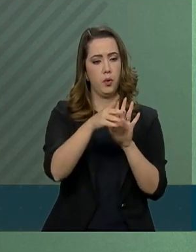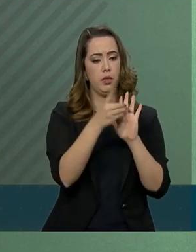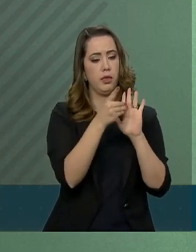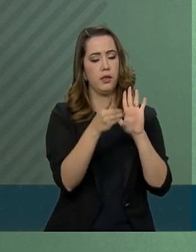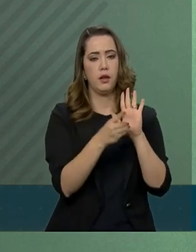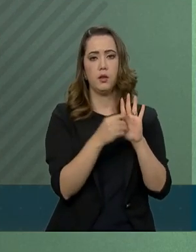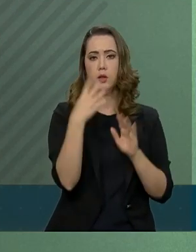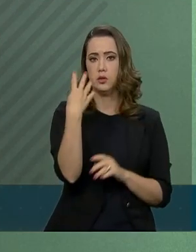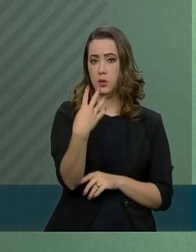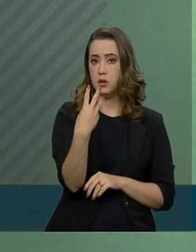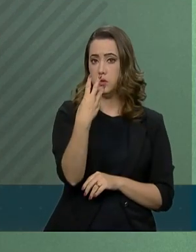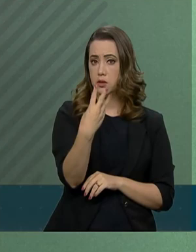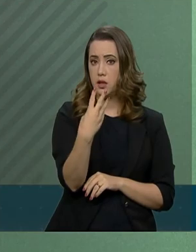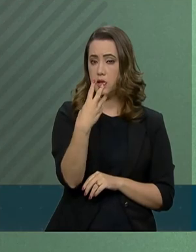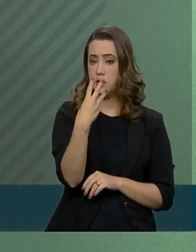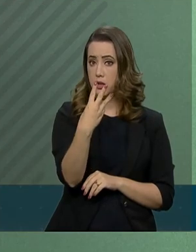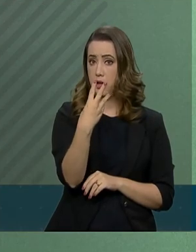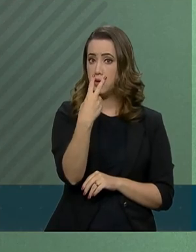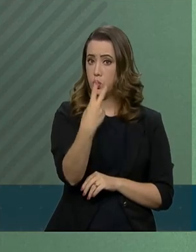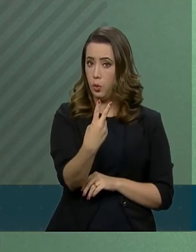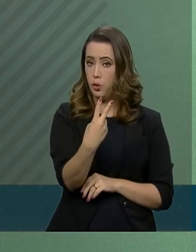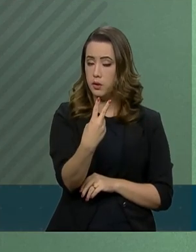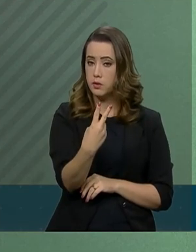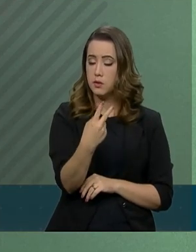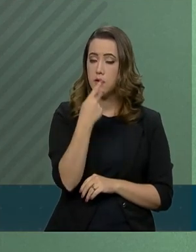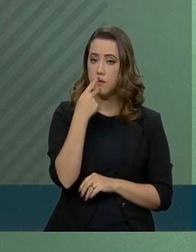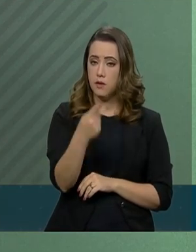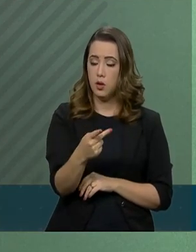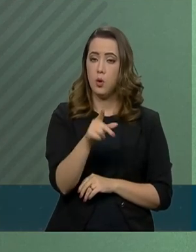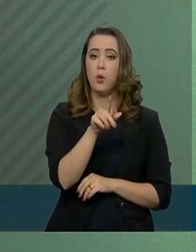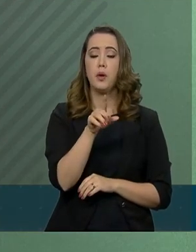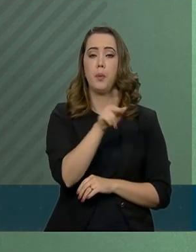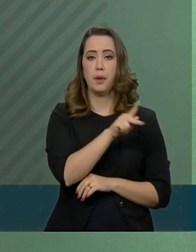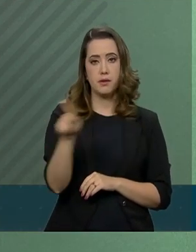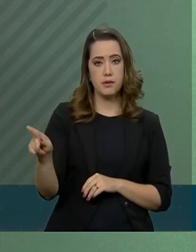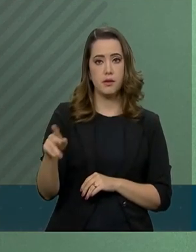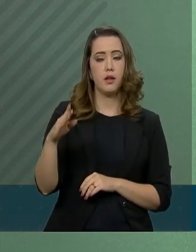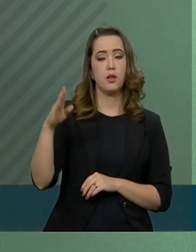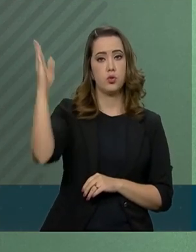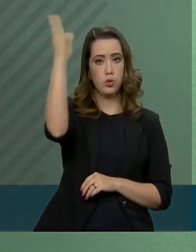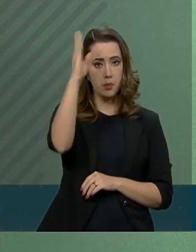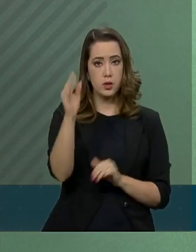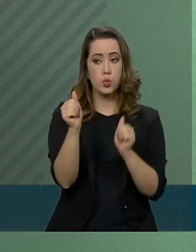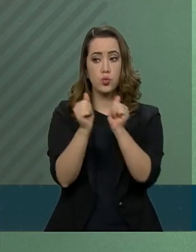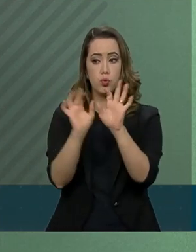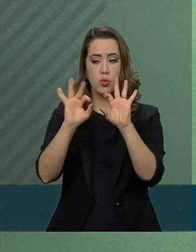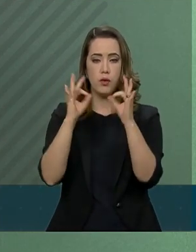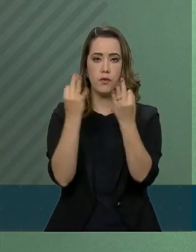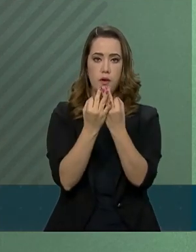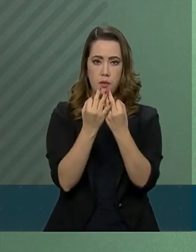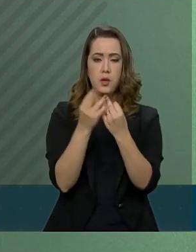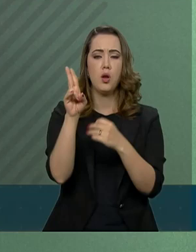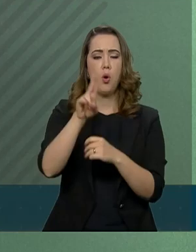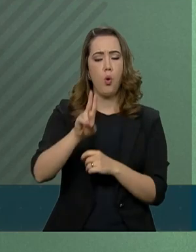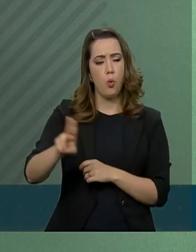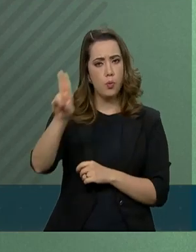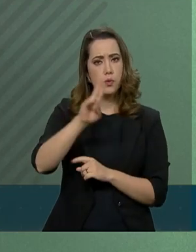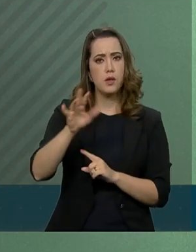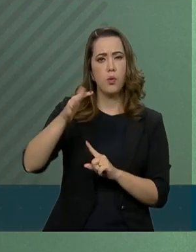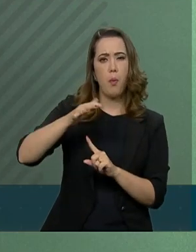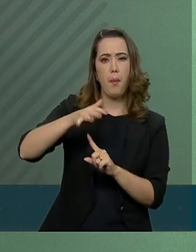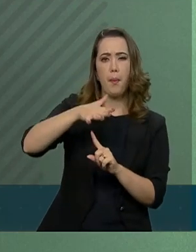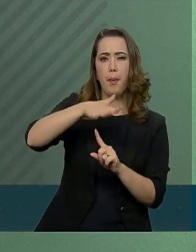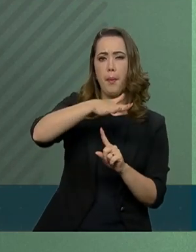4332, decidiu que o presidente da República e familiares fossem transportados em helicópteros da Força Aérea